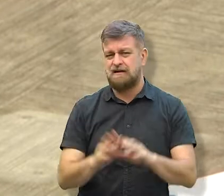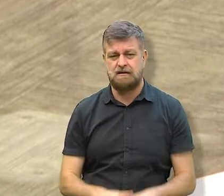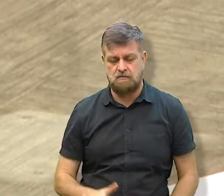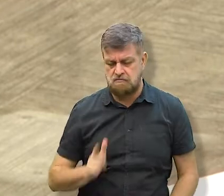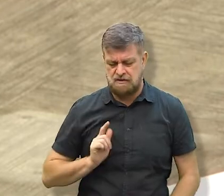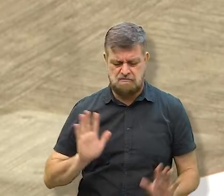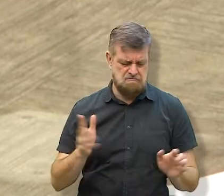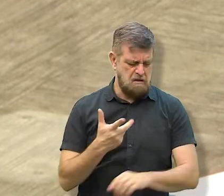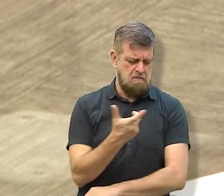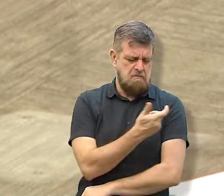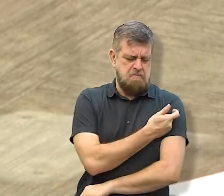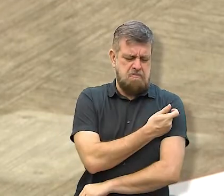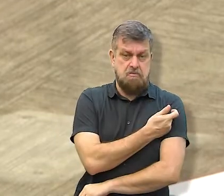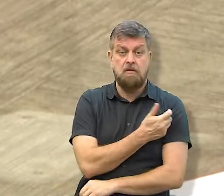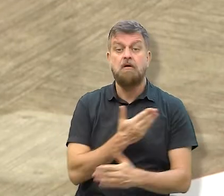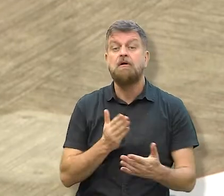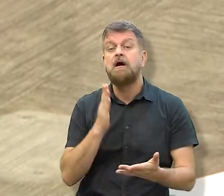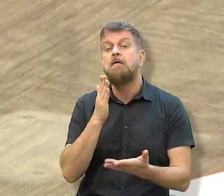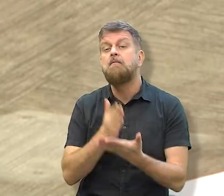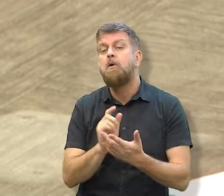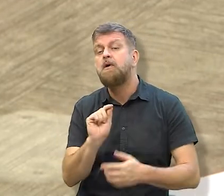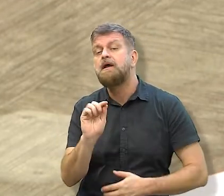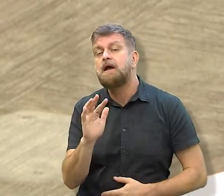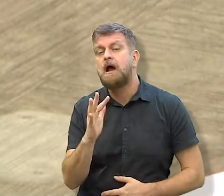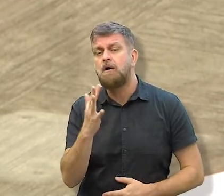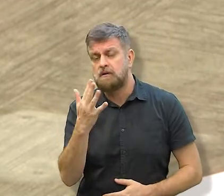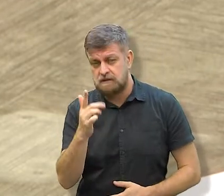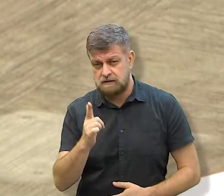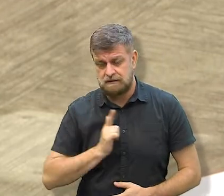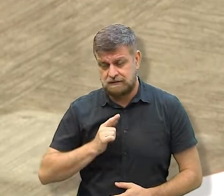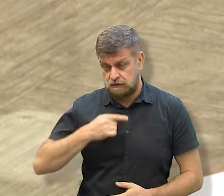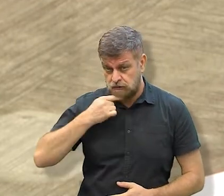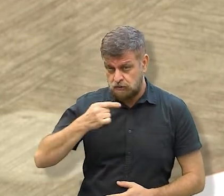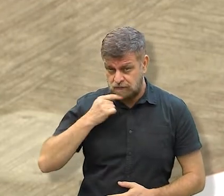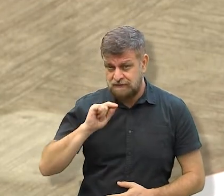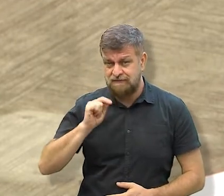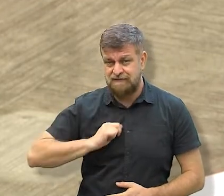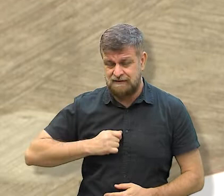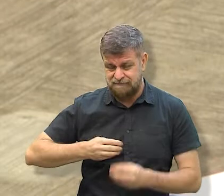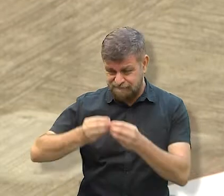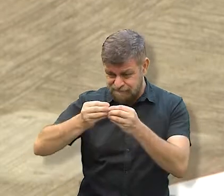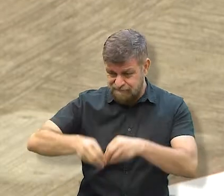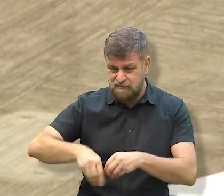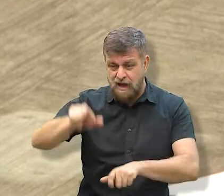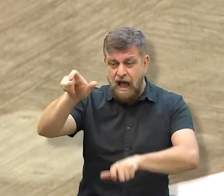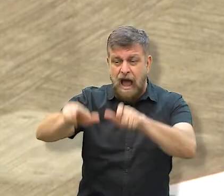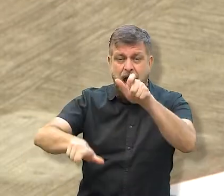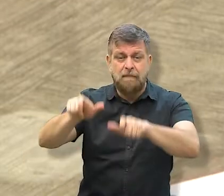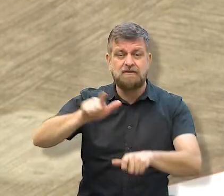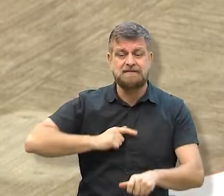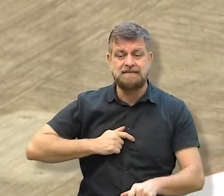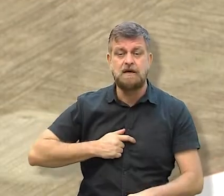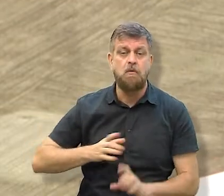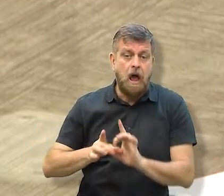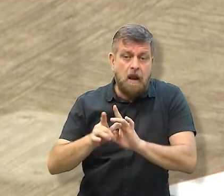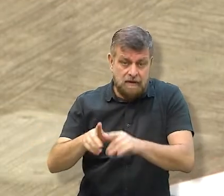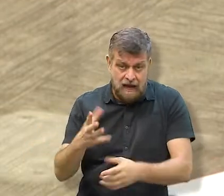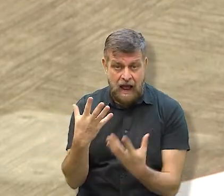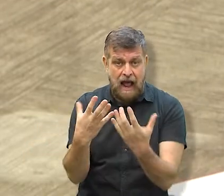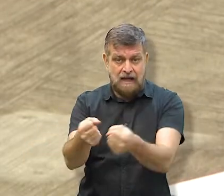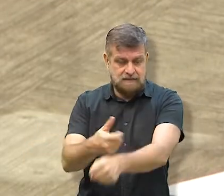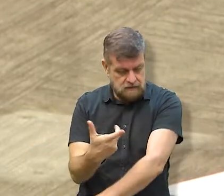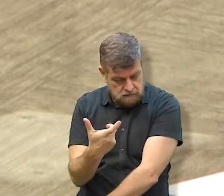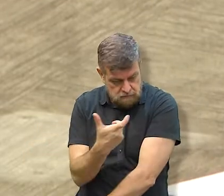se imunizar, acaba, sem sombra de dúvidas, comprometendo a liberdade de outros